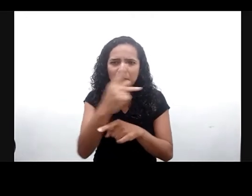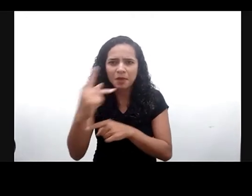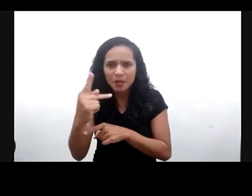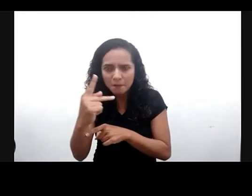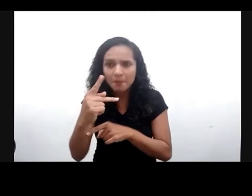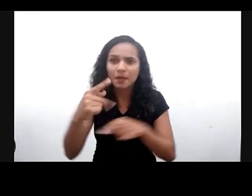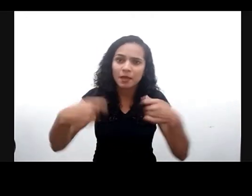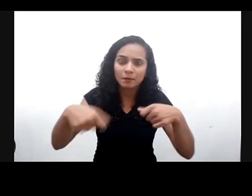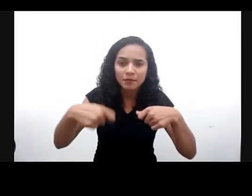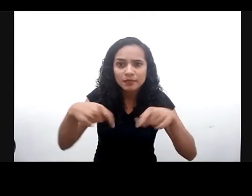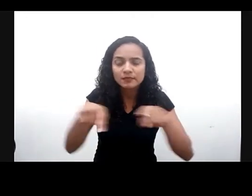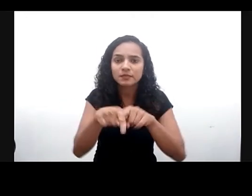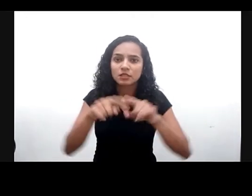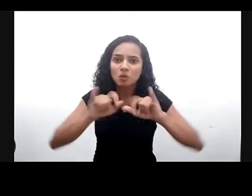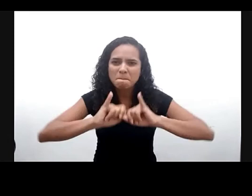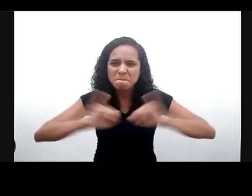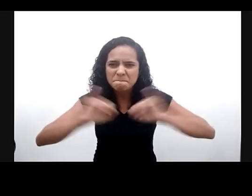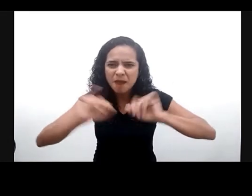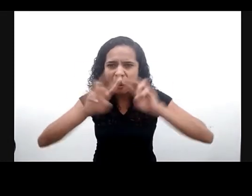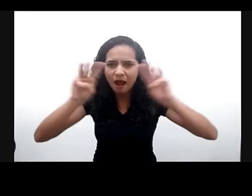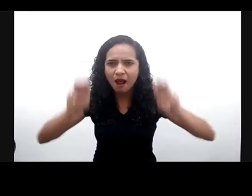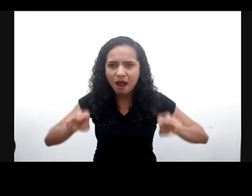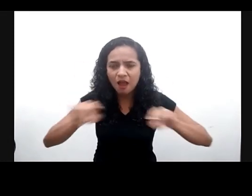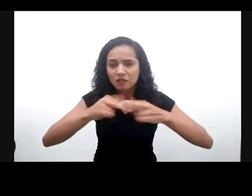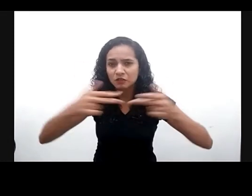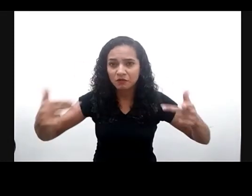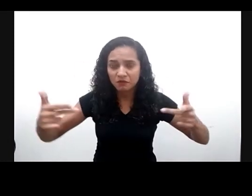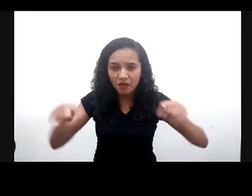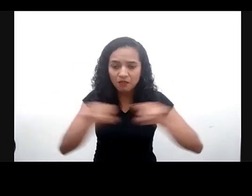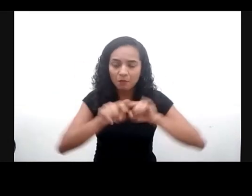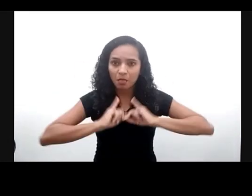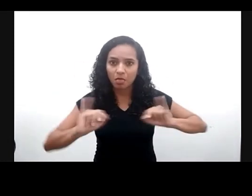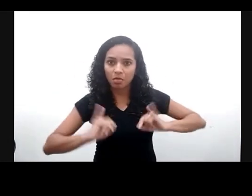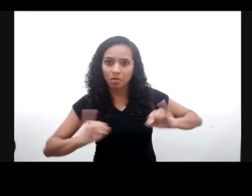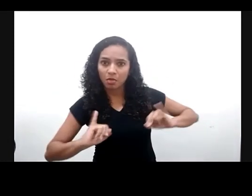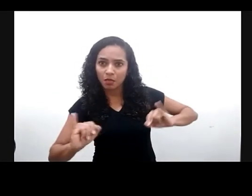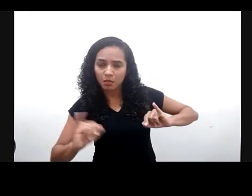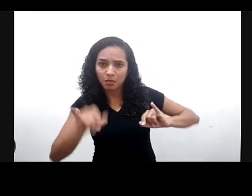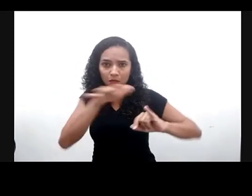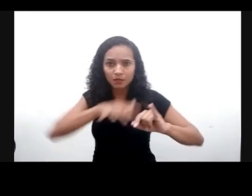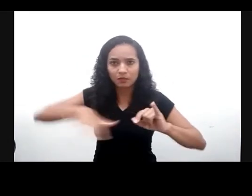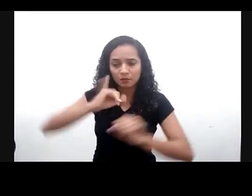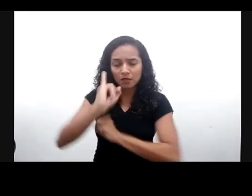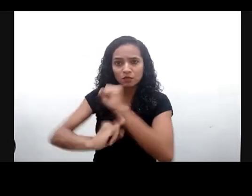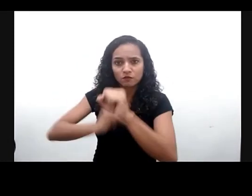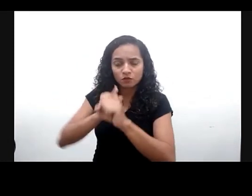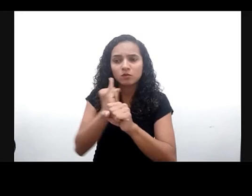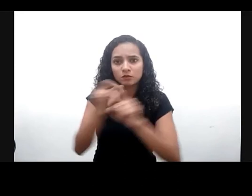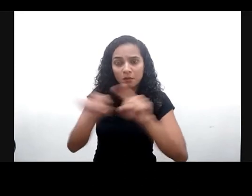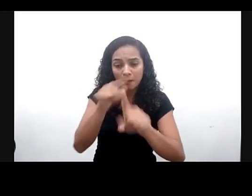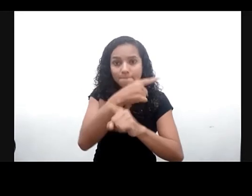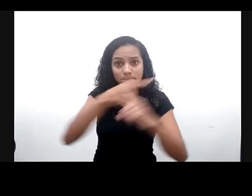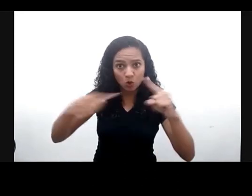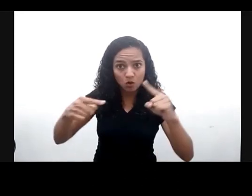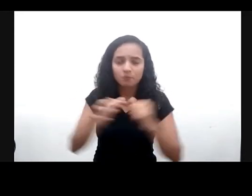neuromarketing, análises emocionais, publicidade imersiva e publicidade em ambientes virtuais. Por tudo isso,